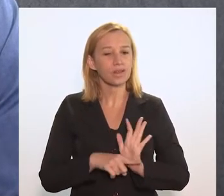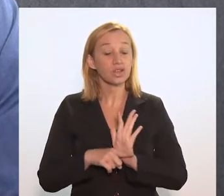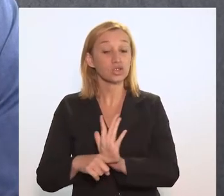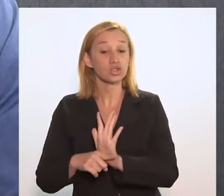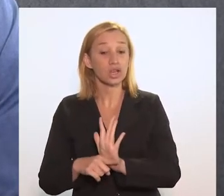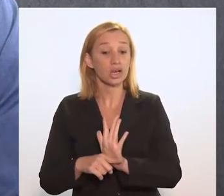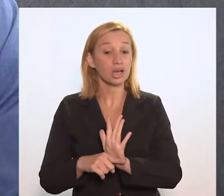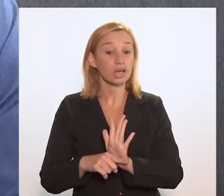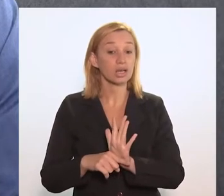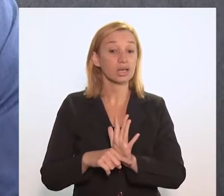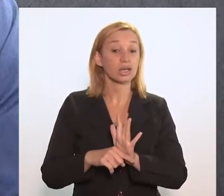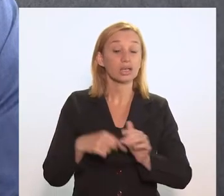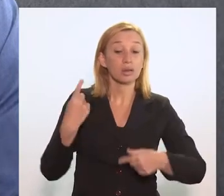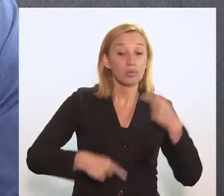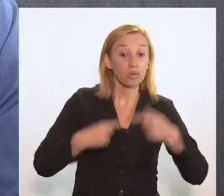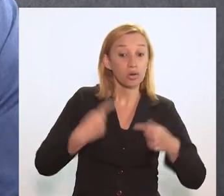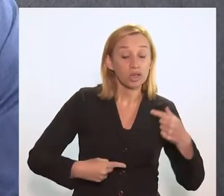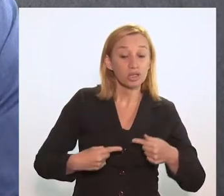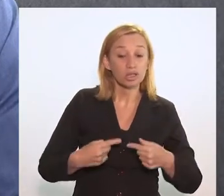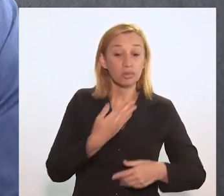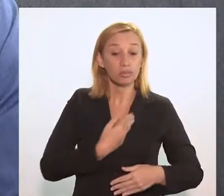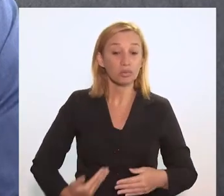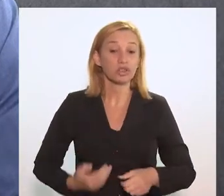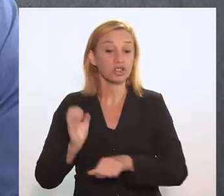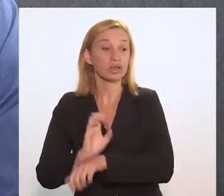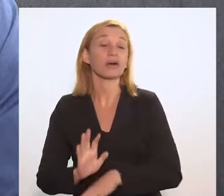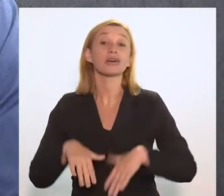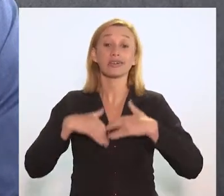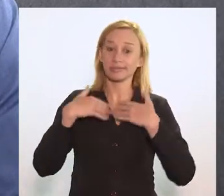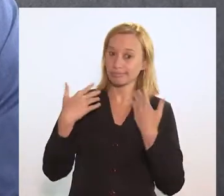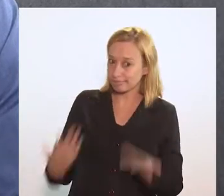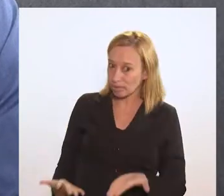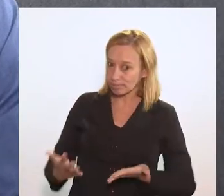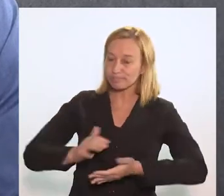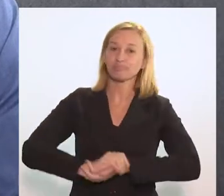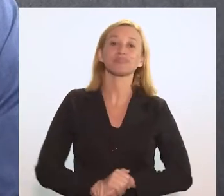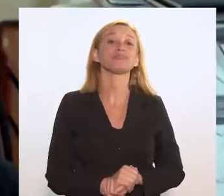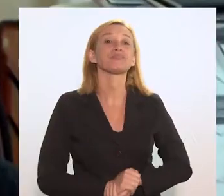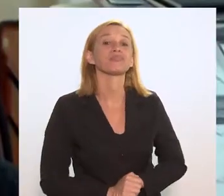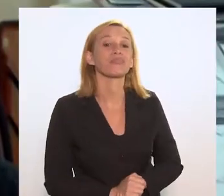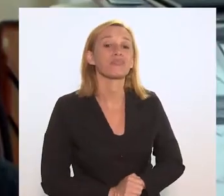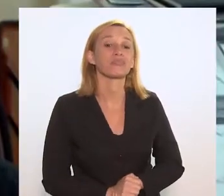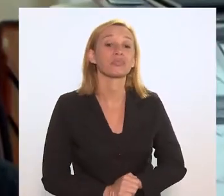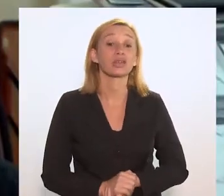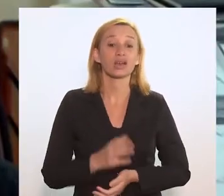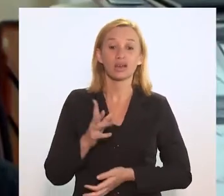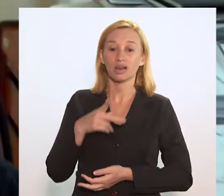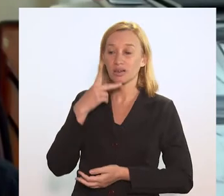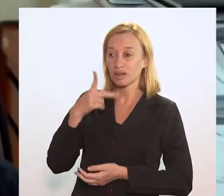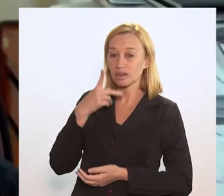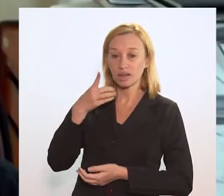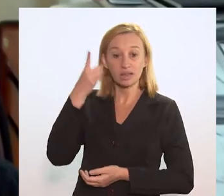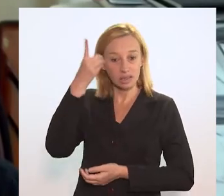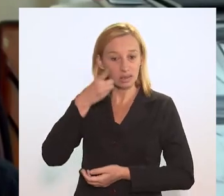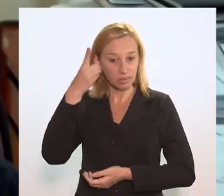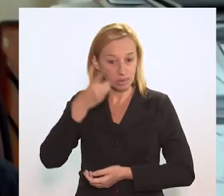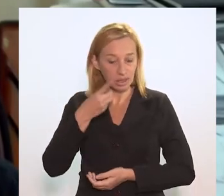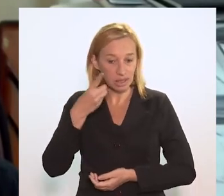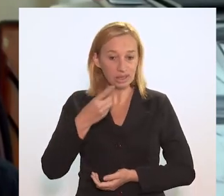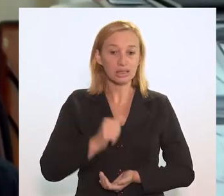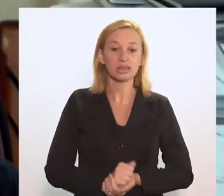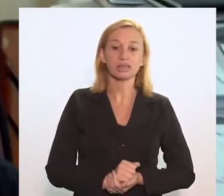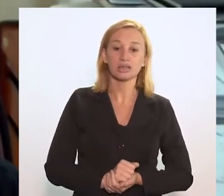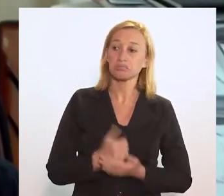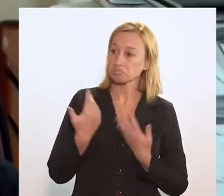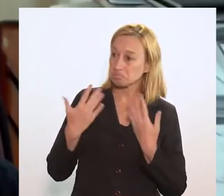nortear essa política pública, essa política estadual? Então, eu li a lei da deputada, felicito